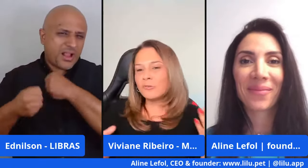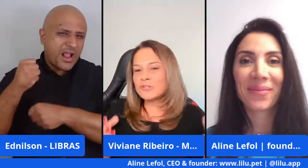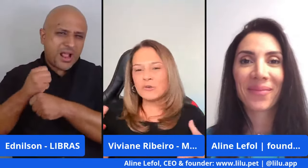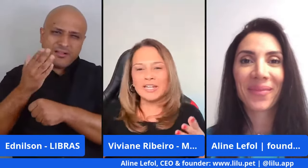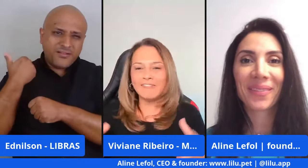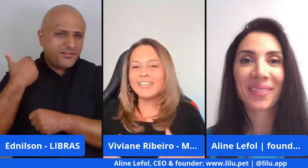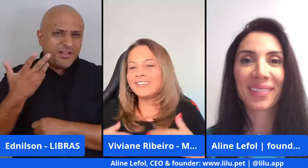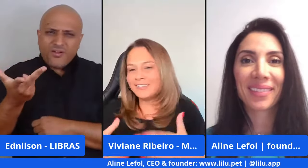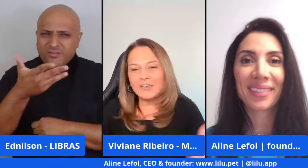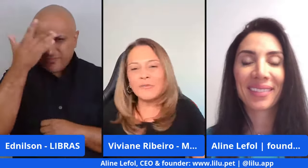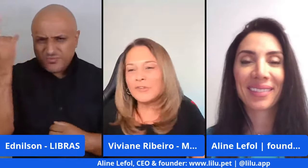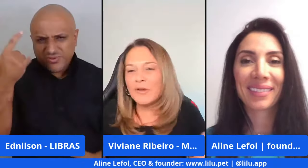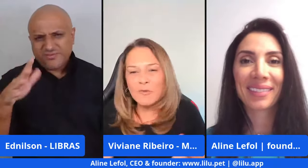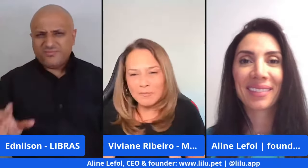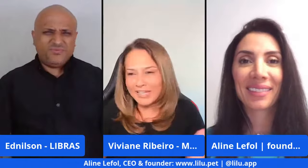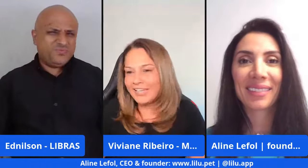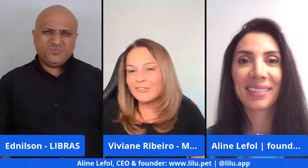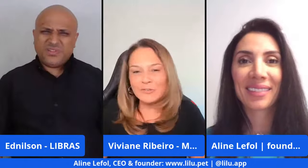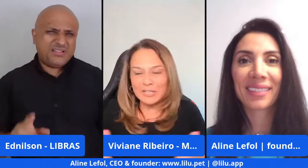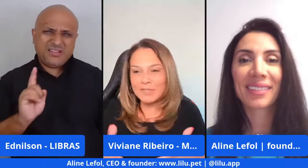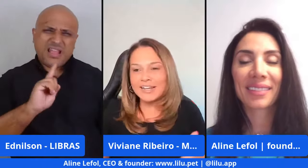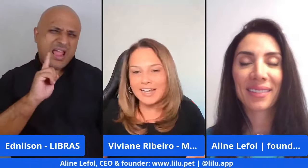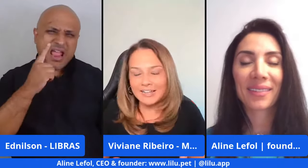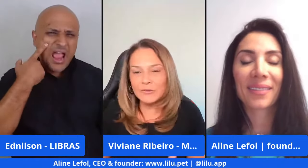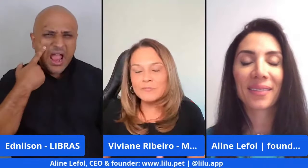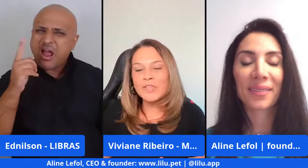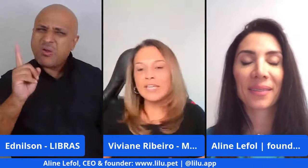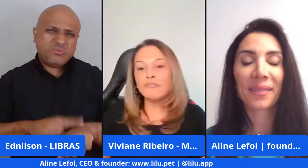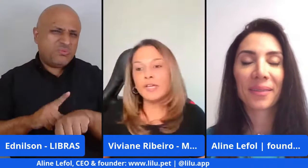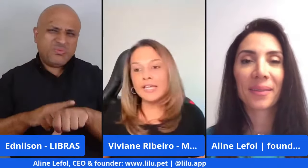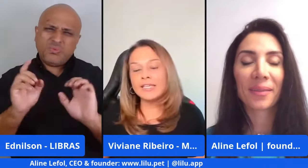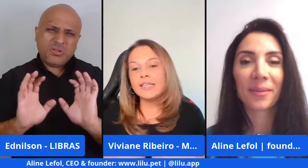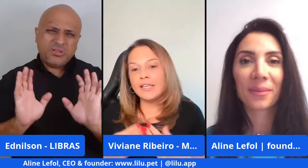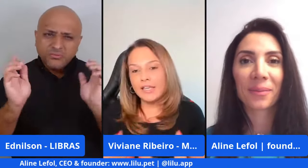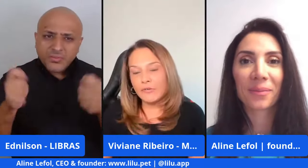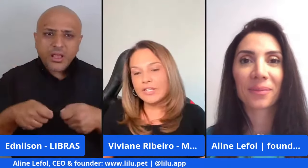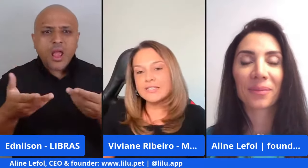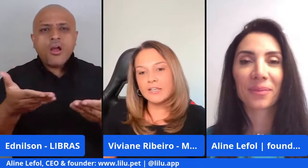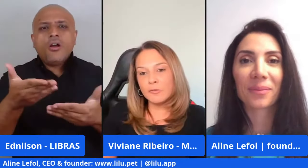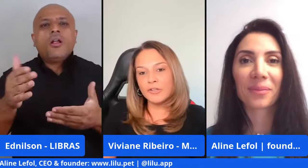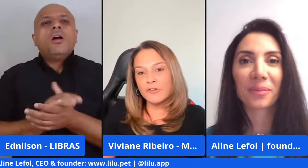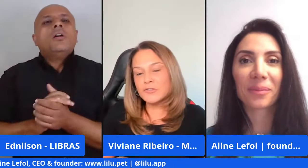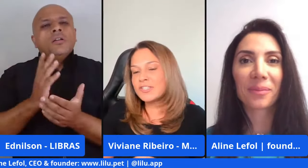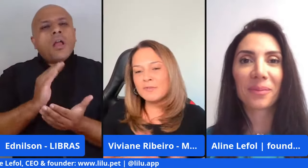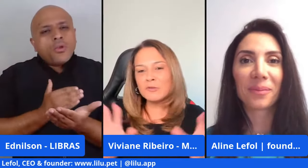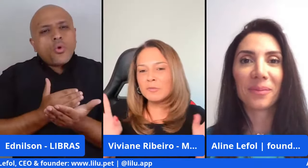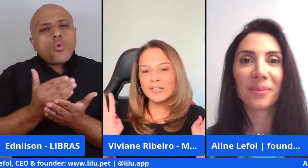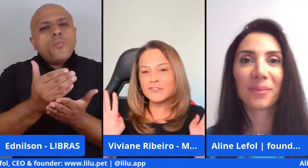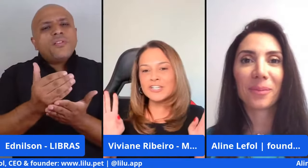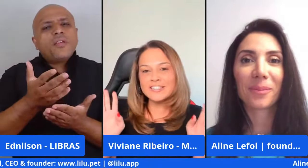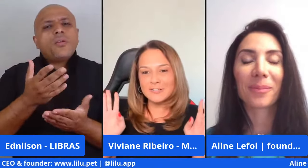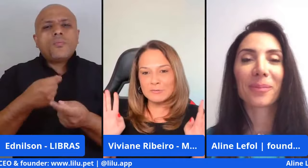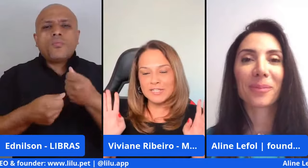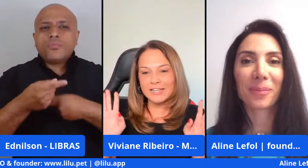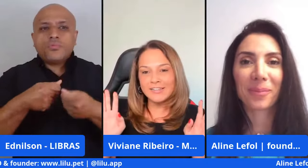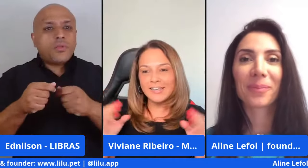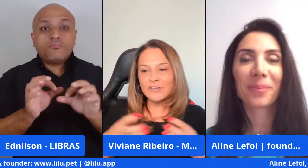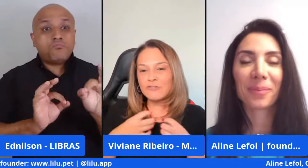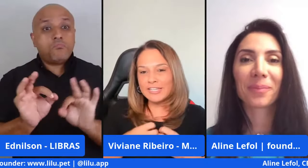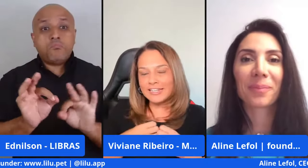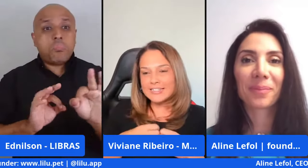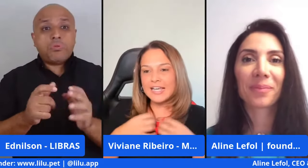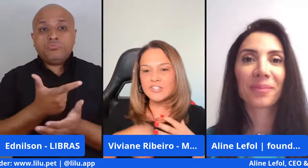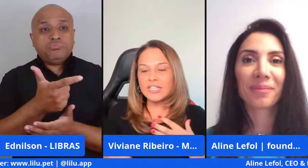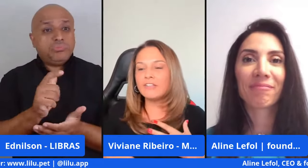era algo muito que o pessoal olhava, não é o momento, não tem mercado, e foi aí que eu iniciei o meu negócio, sem muito plano de ação, tá?